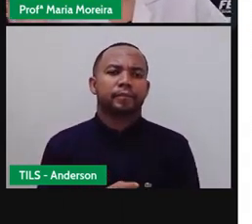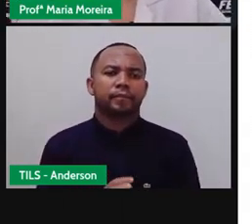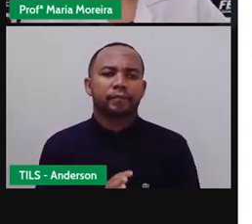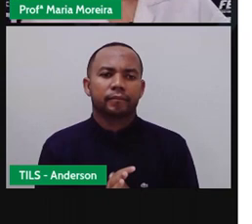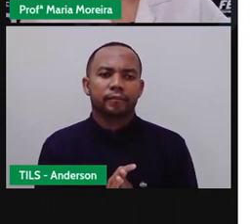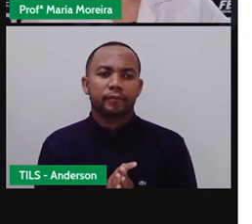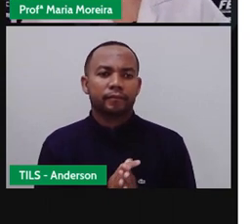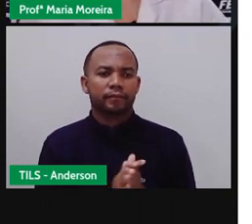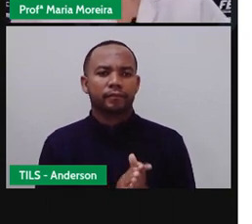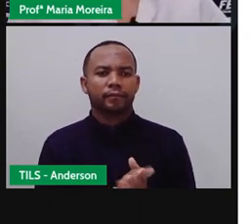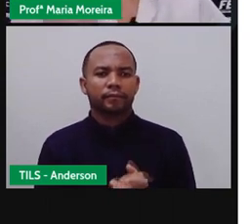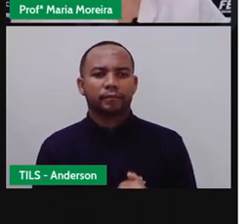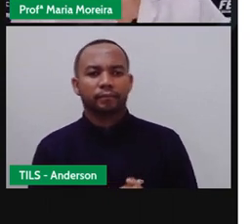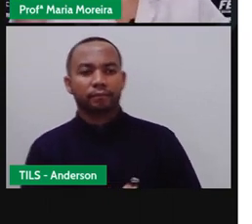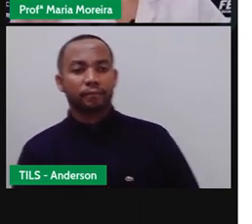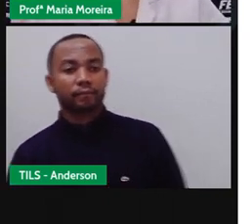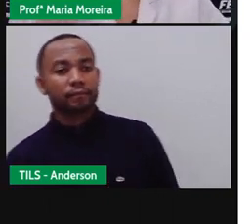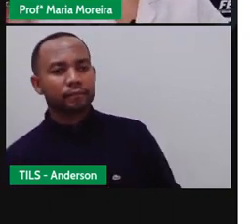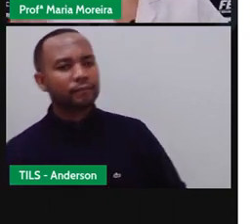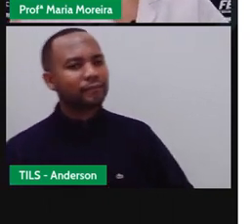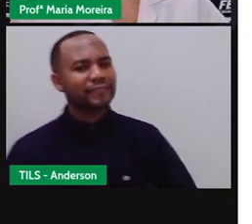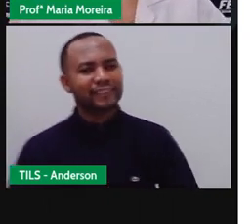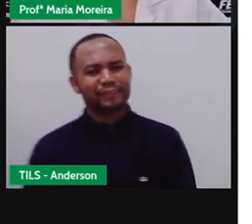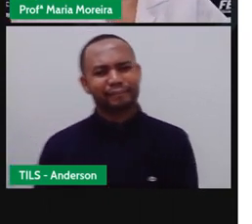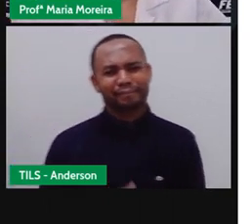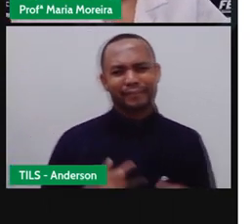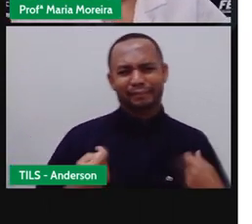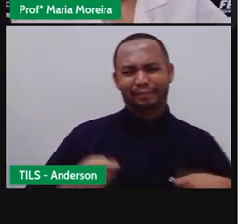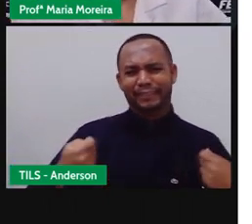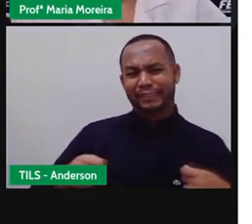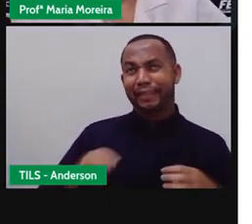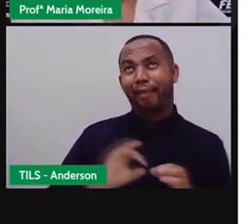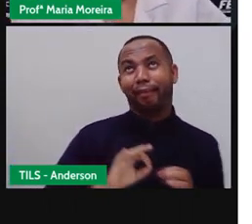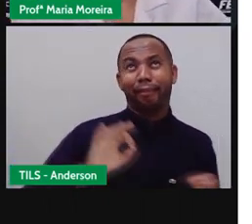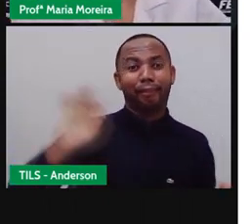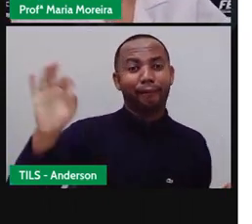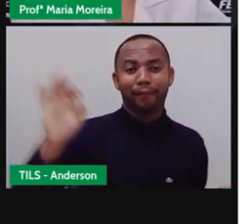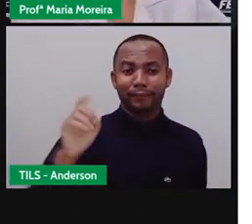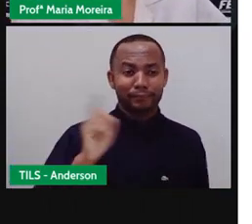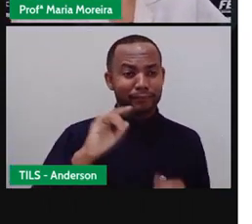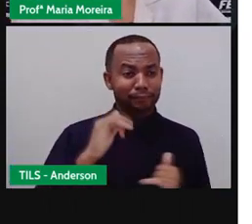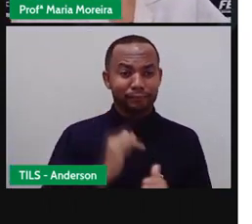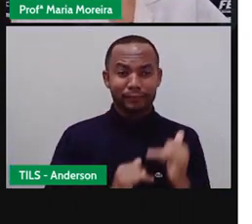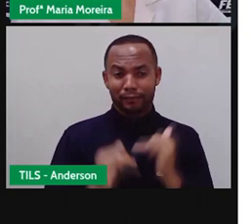a ideia real. Não existe distância com a internet, tá?